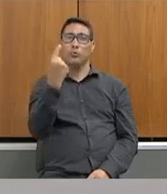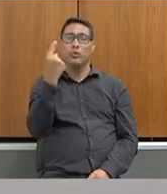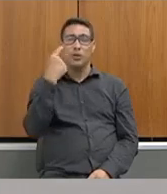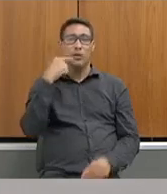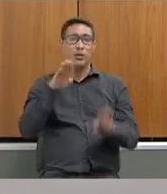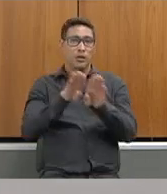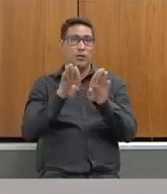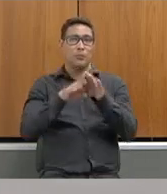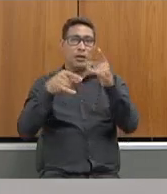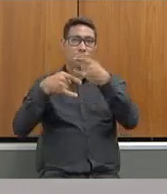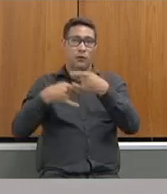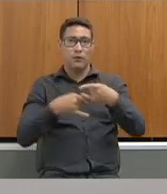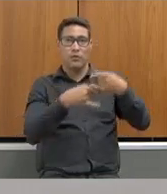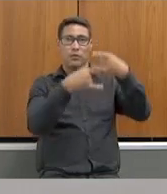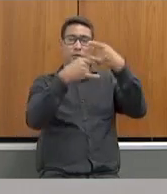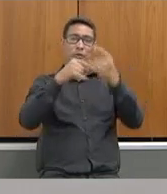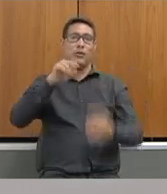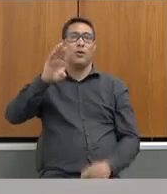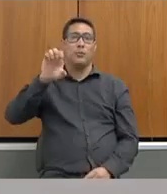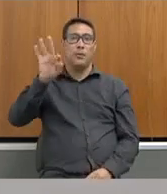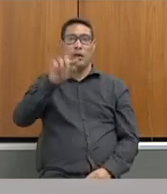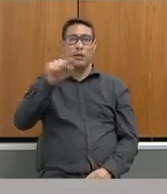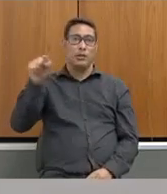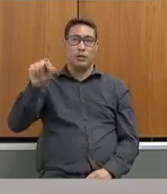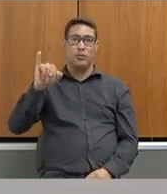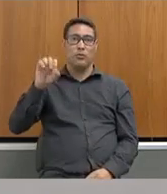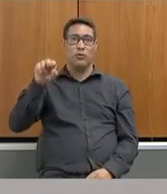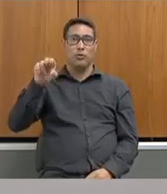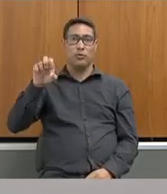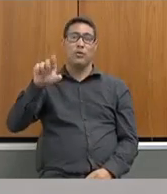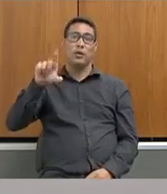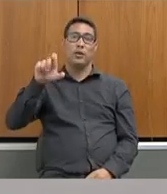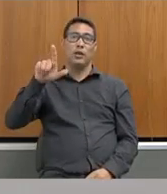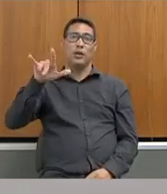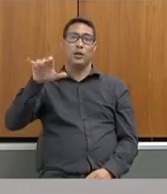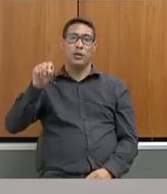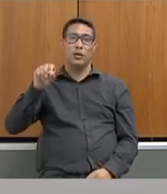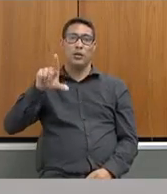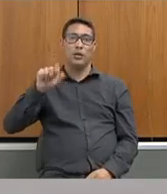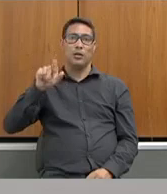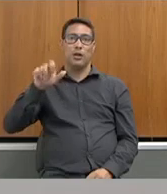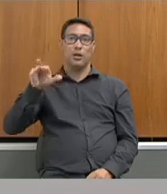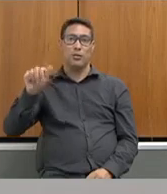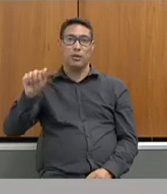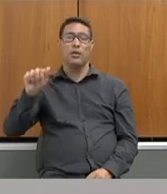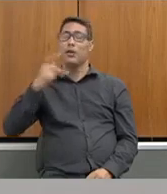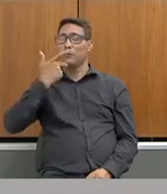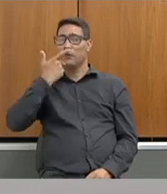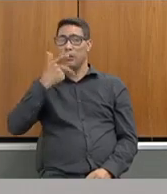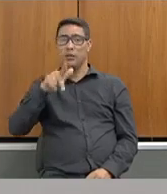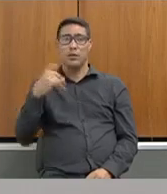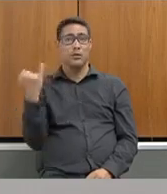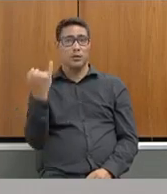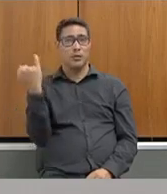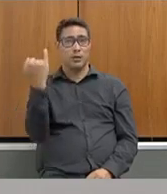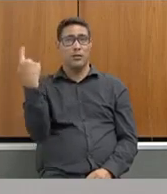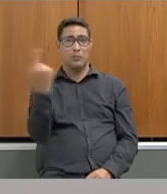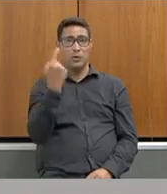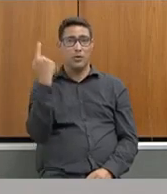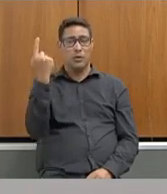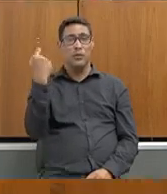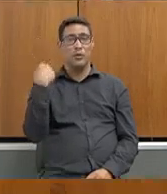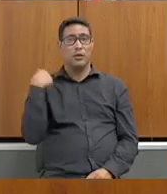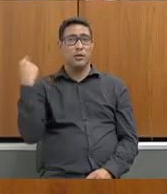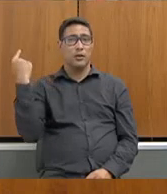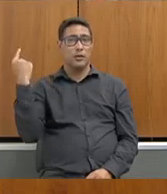virtual, como o Betão, a Ione, a Leninha e a Laura, dizer da importância que tem estar aqui no